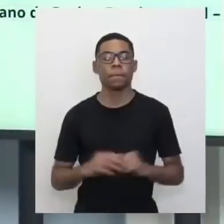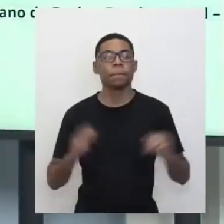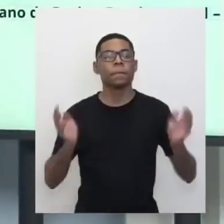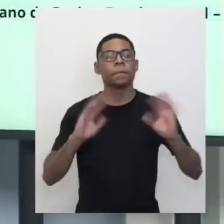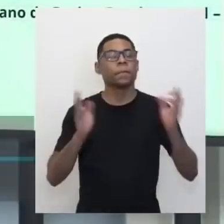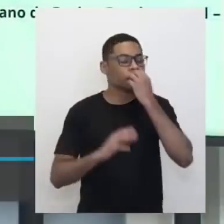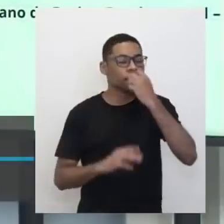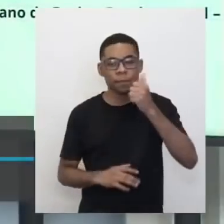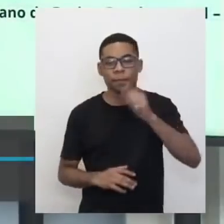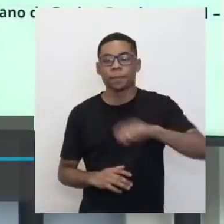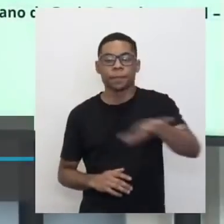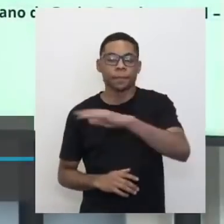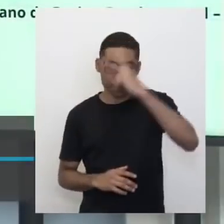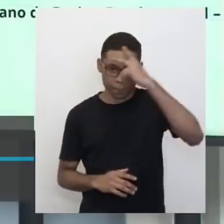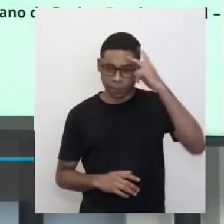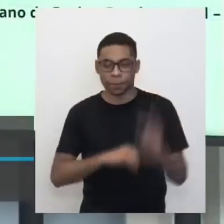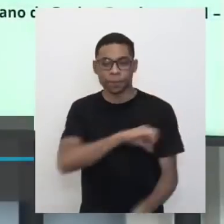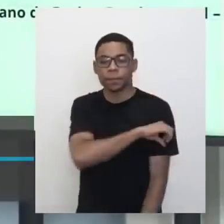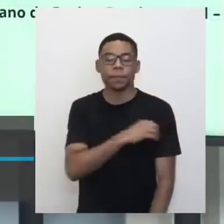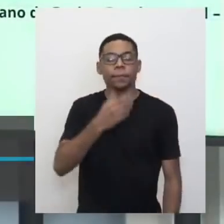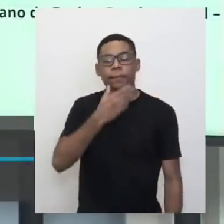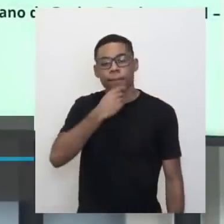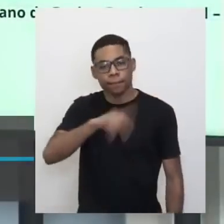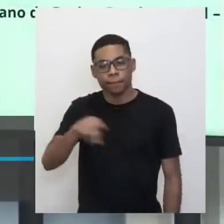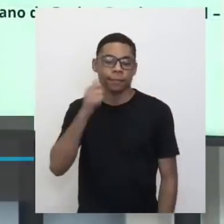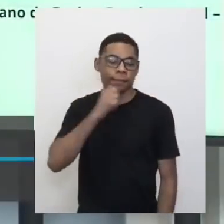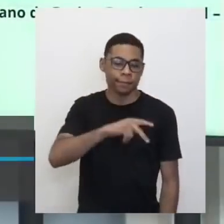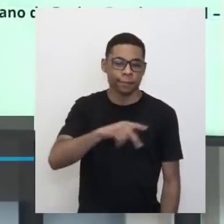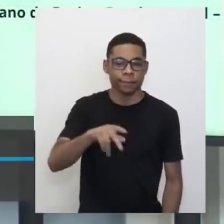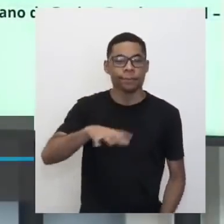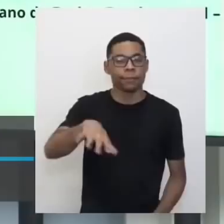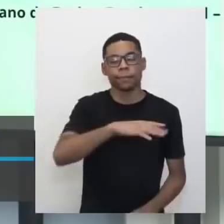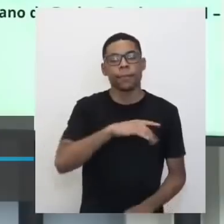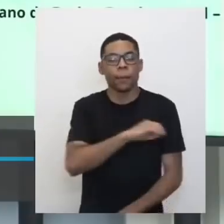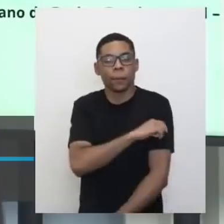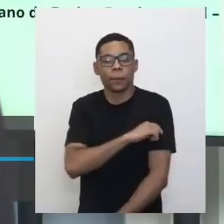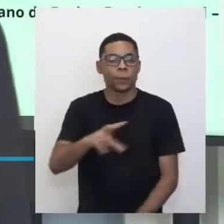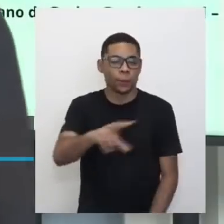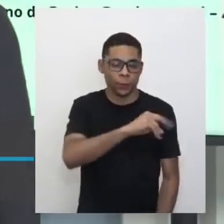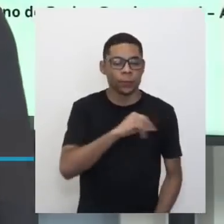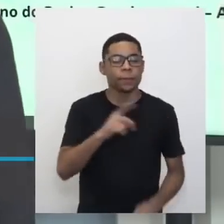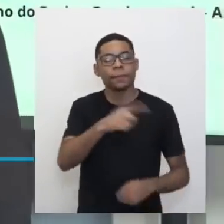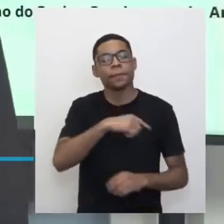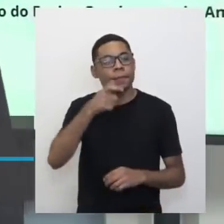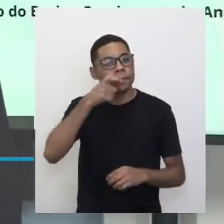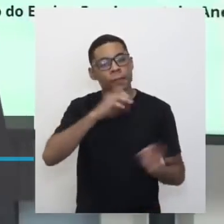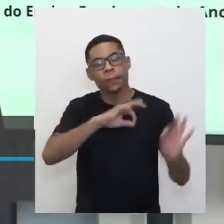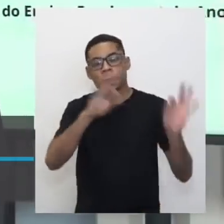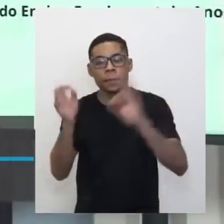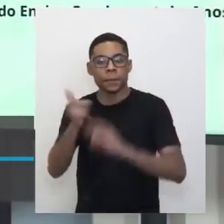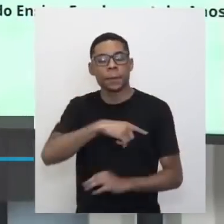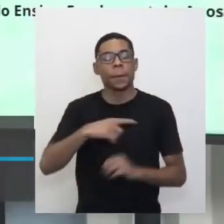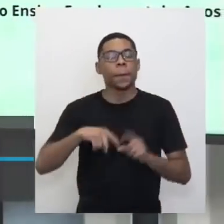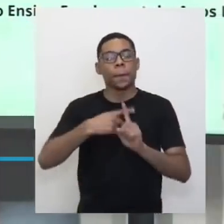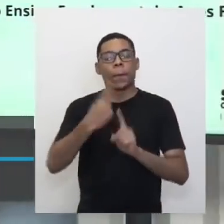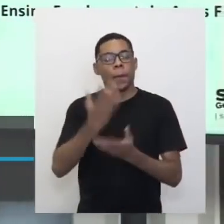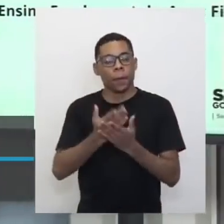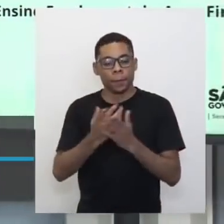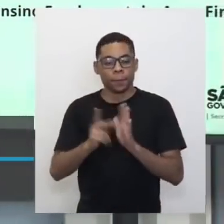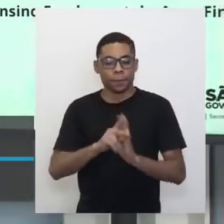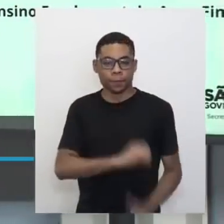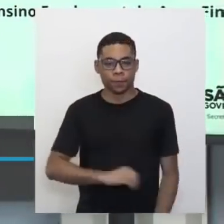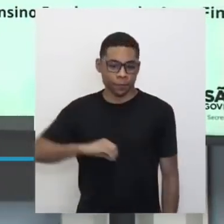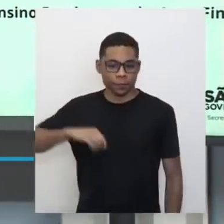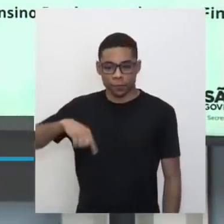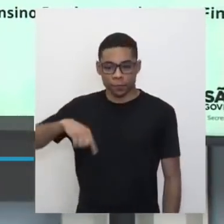Saudações galera aí do nono ano, professores, alunos demais que estão aí nos assistindo e acompanhando essa transmissão de mais uma aula pelo Centro de